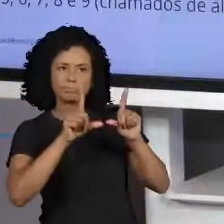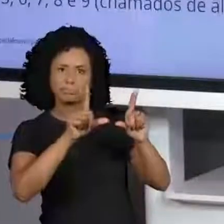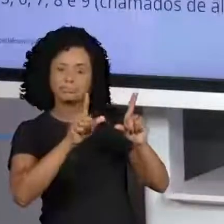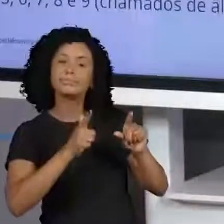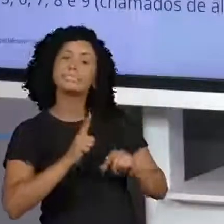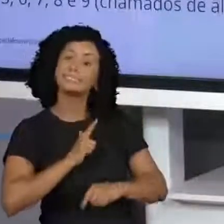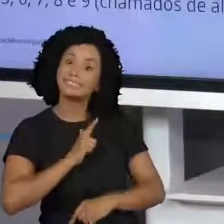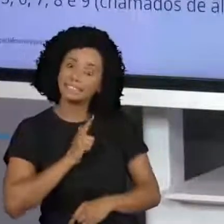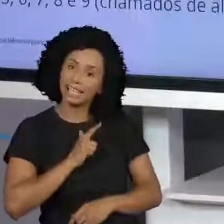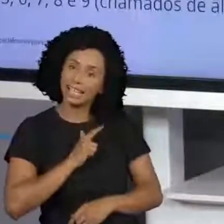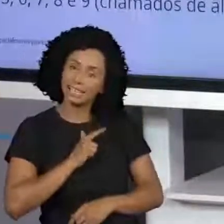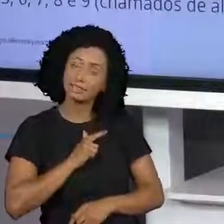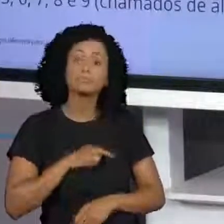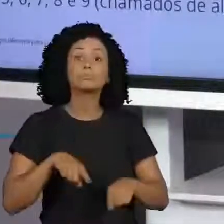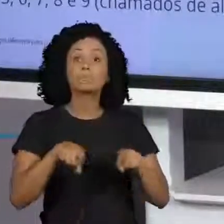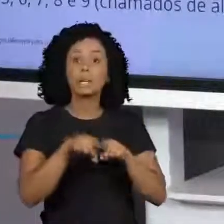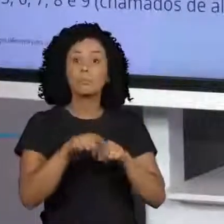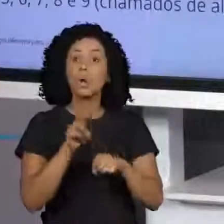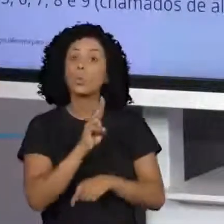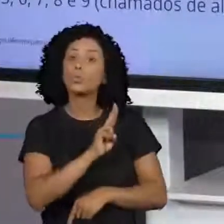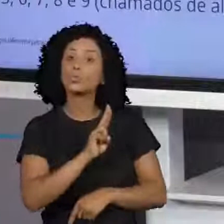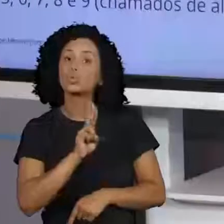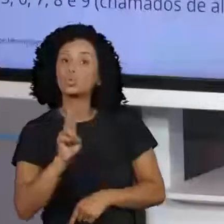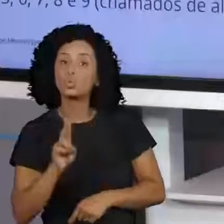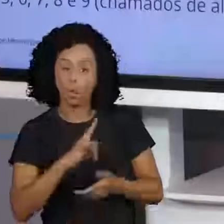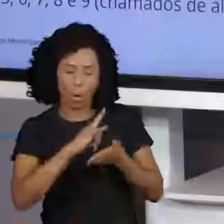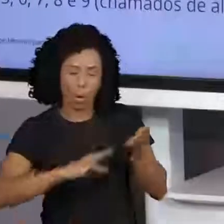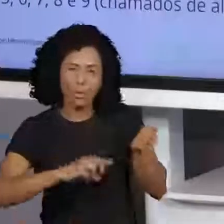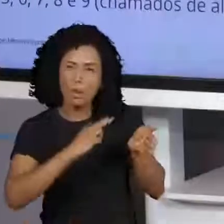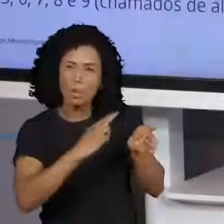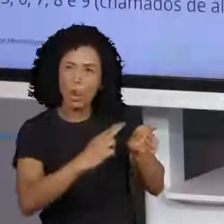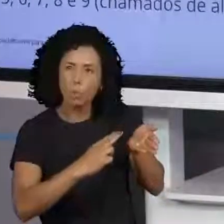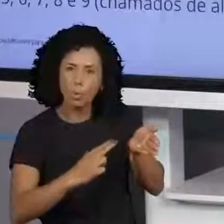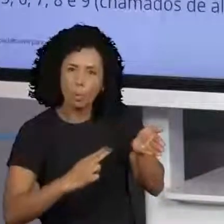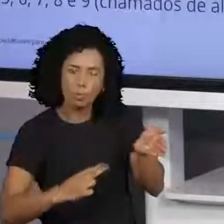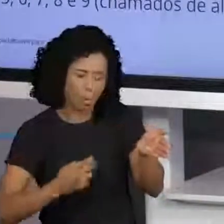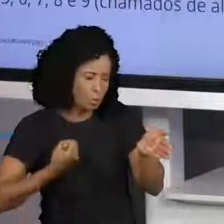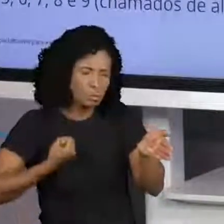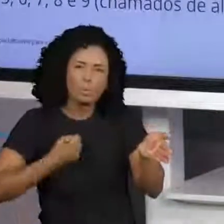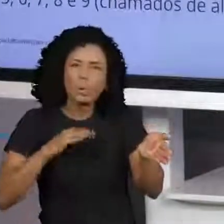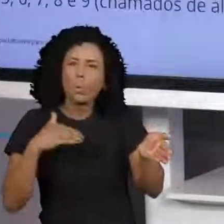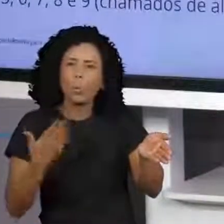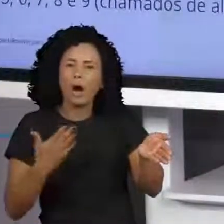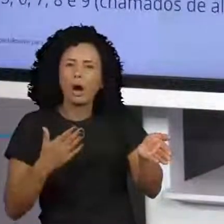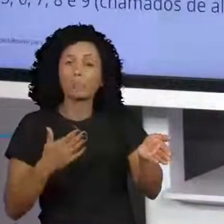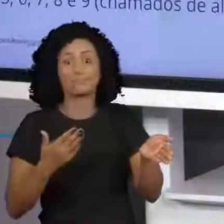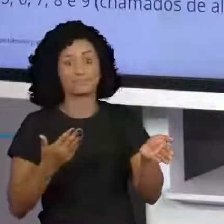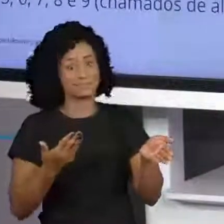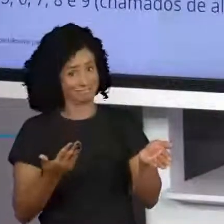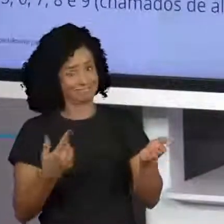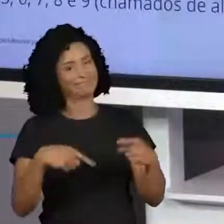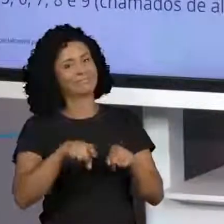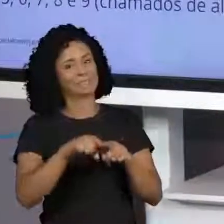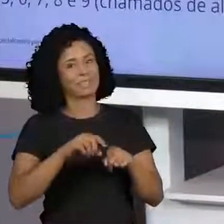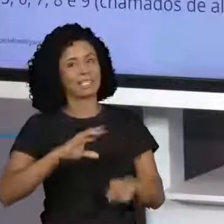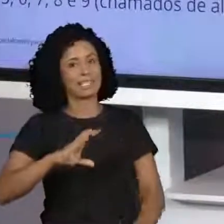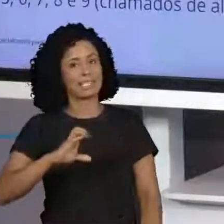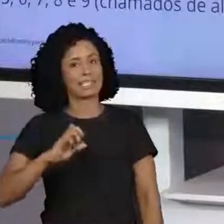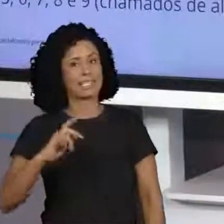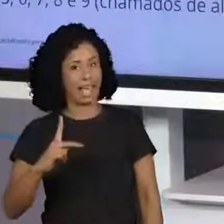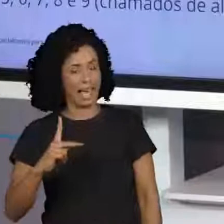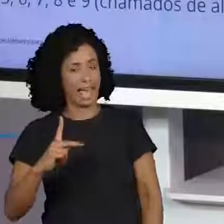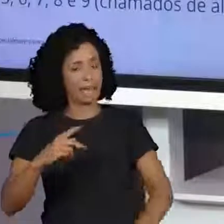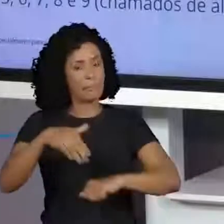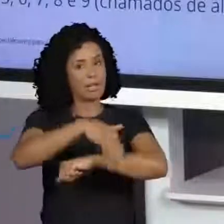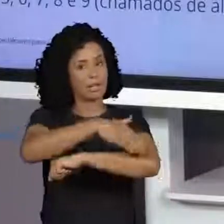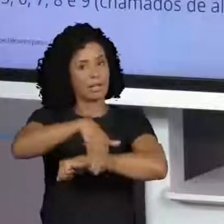ordem. E assim para frente a gente vai. O CEP da nossa rua também é uma forma de